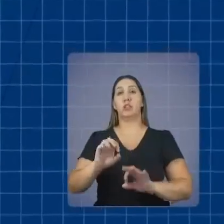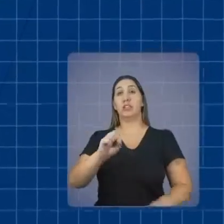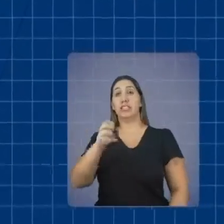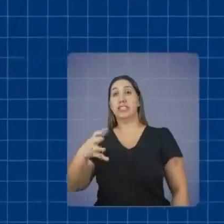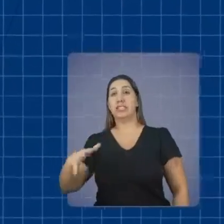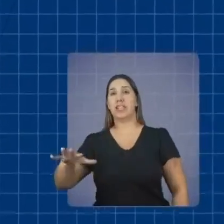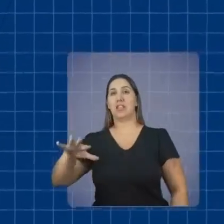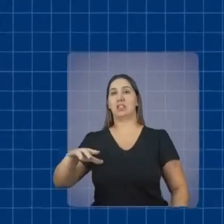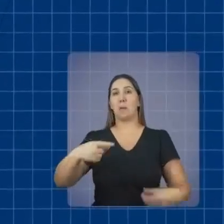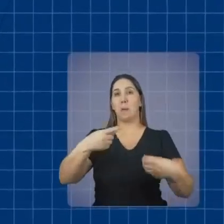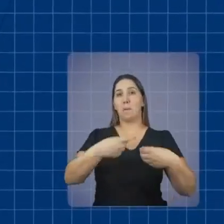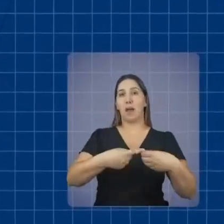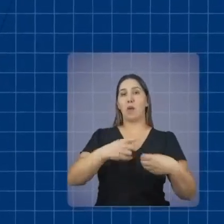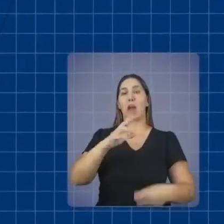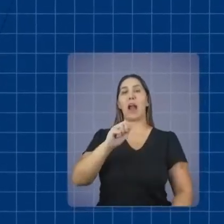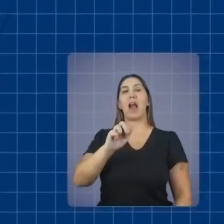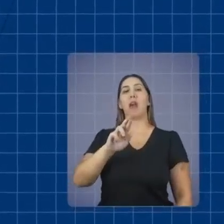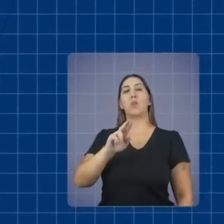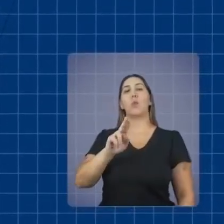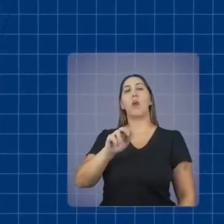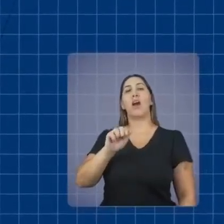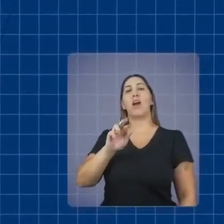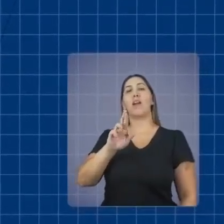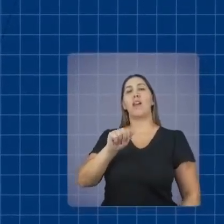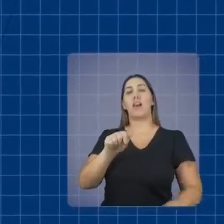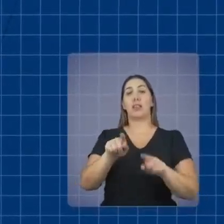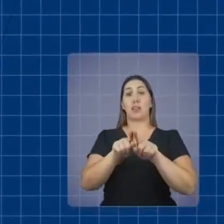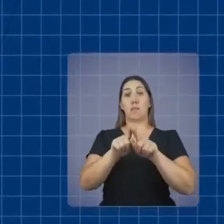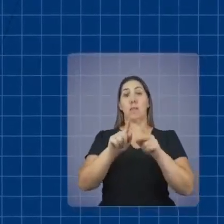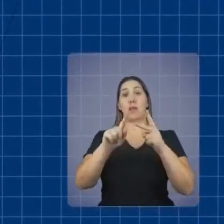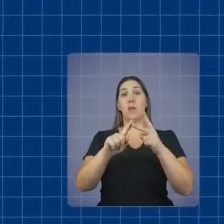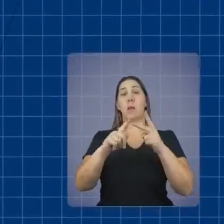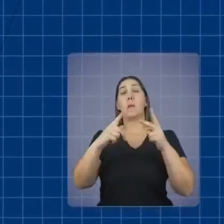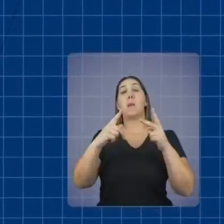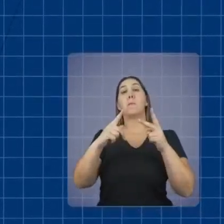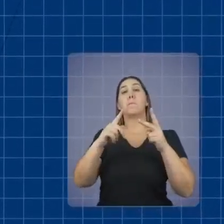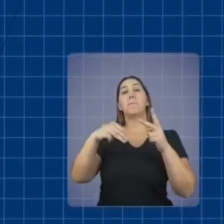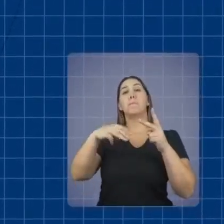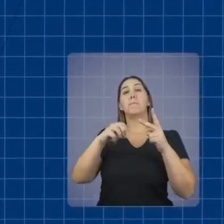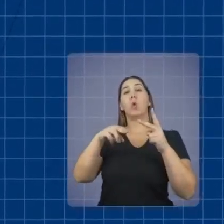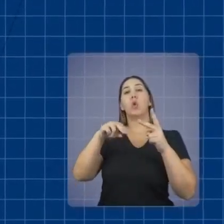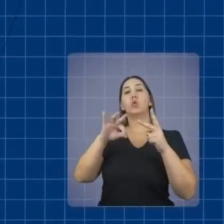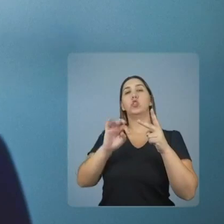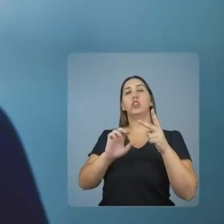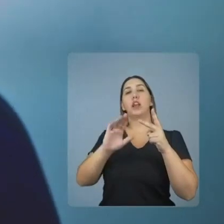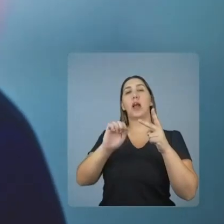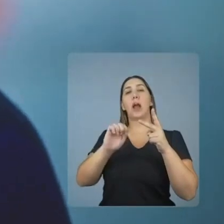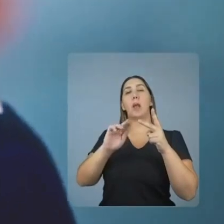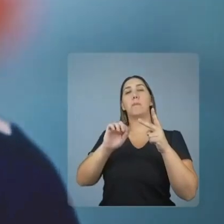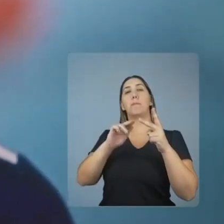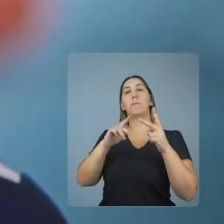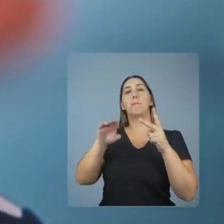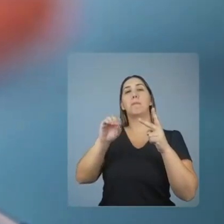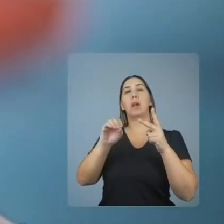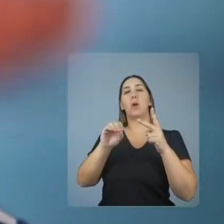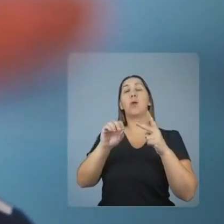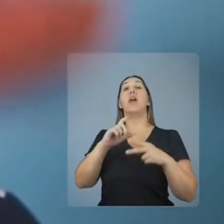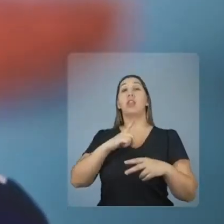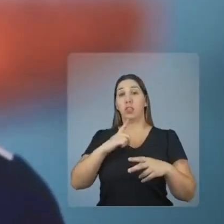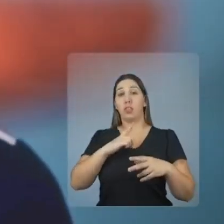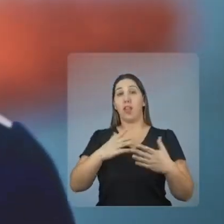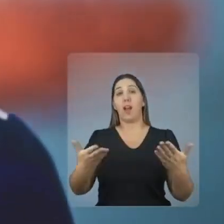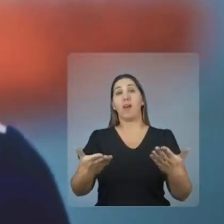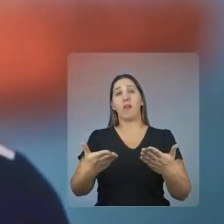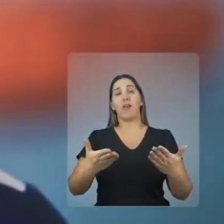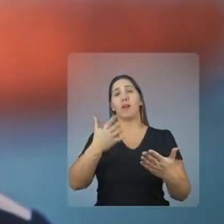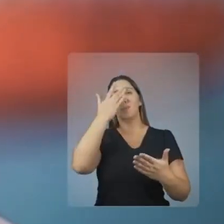Santos, aos bairros de Caruara e também Monte Cabrão, na parte continental da cidade, atendendo a uma antiga